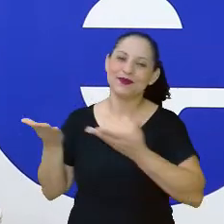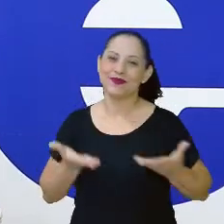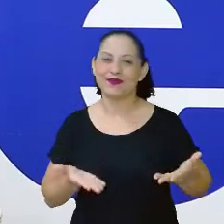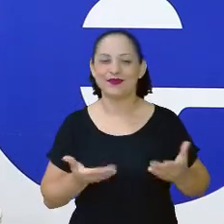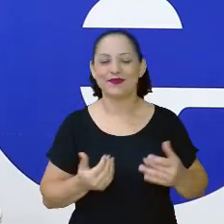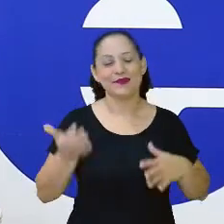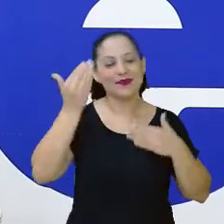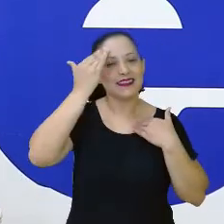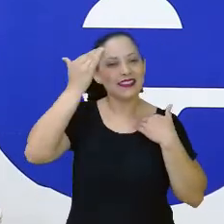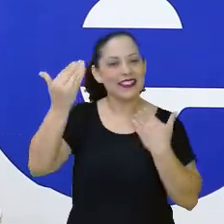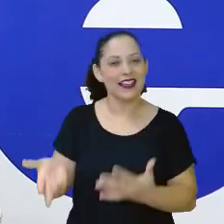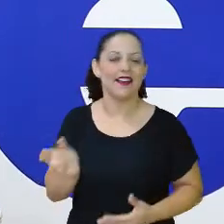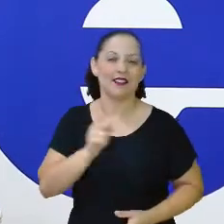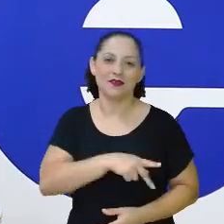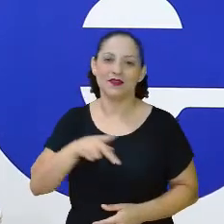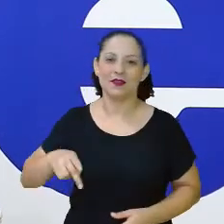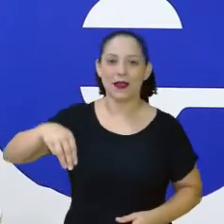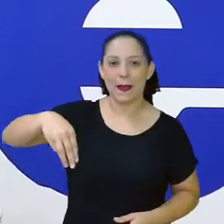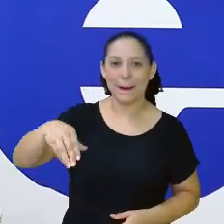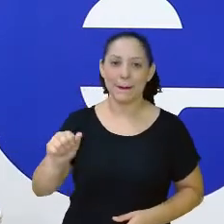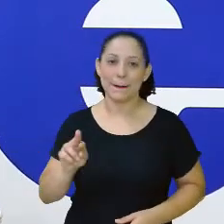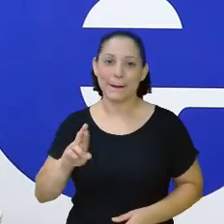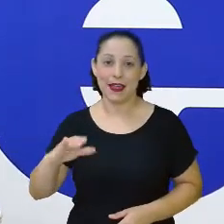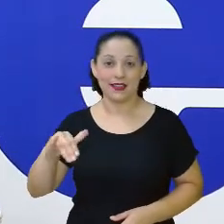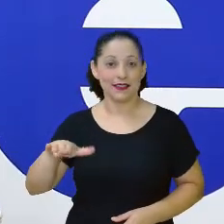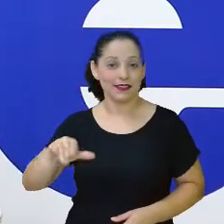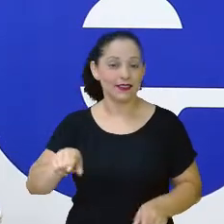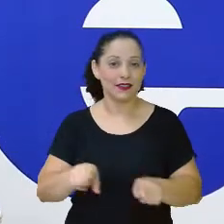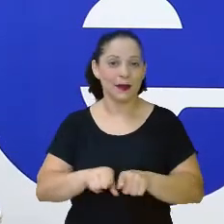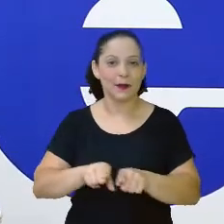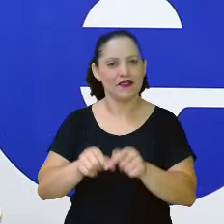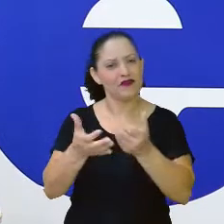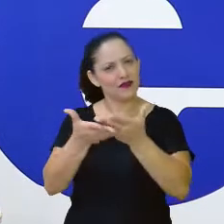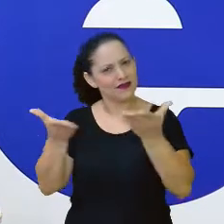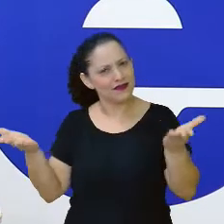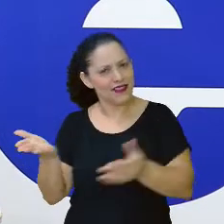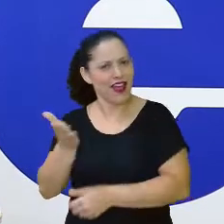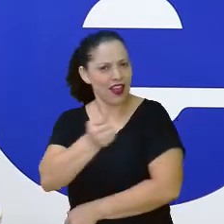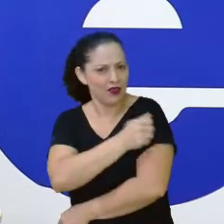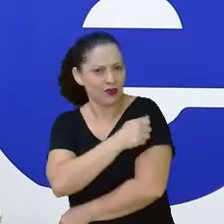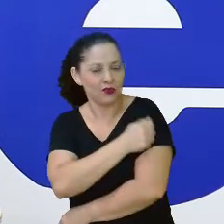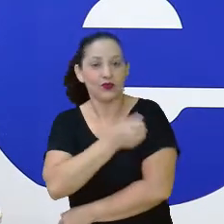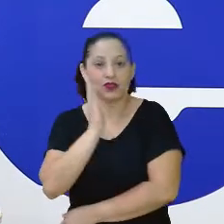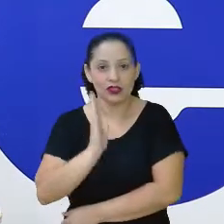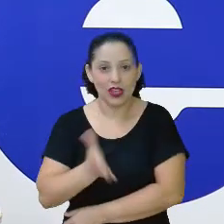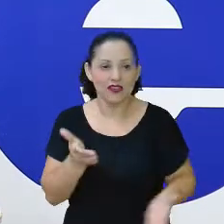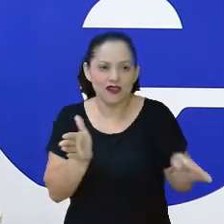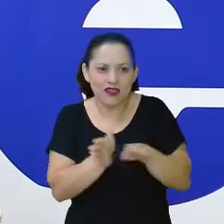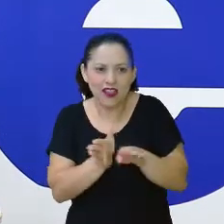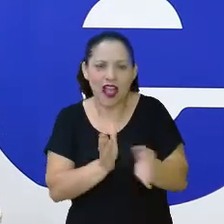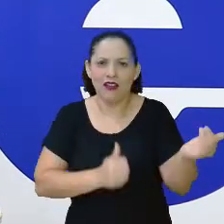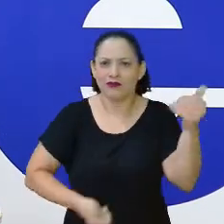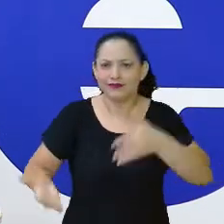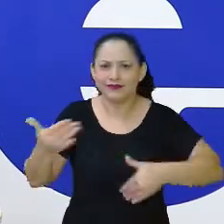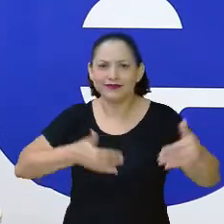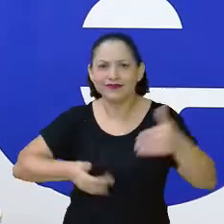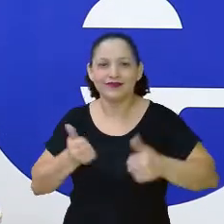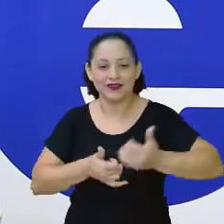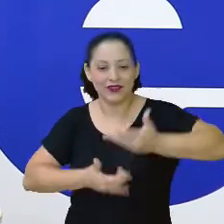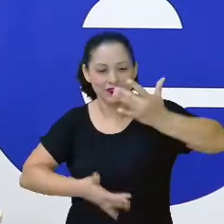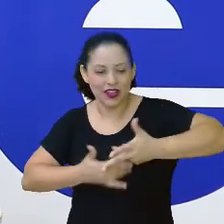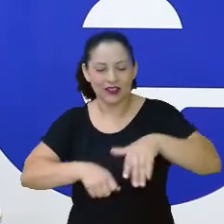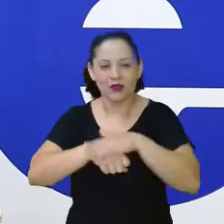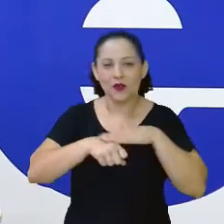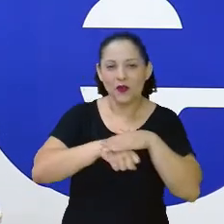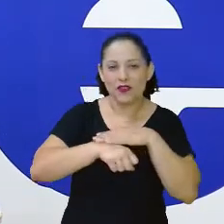Obrigada professora Márcia, bem-vinda os nossos estudantes também, que já estão aqui participando no chat, já estão conversando bastante,